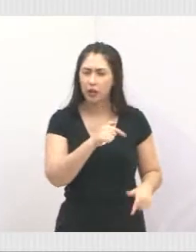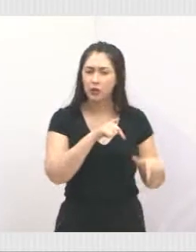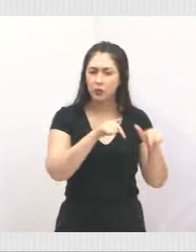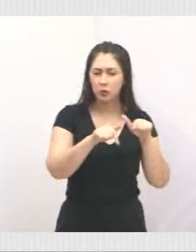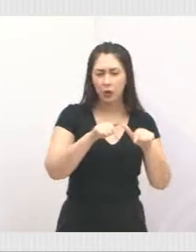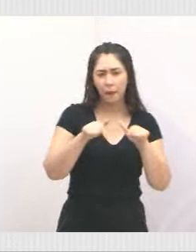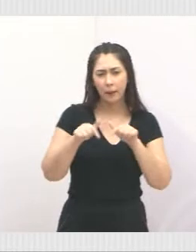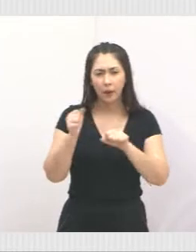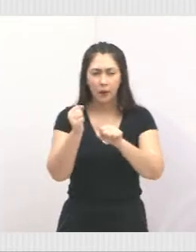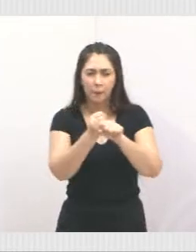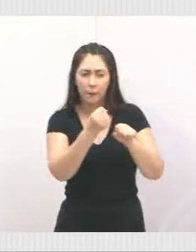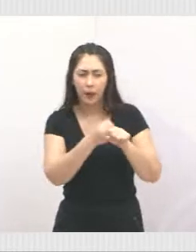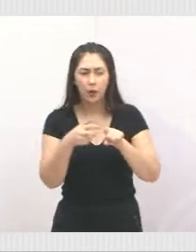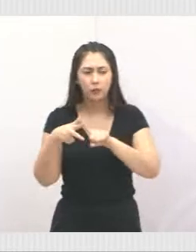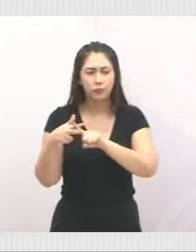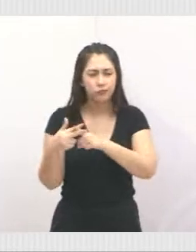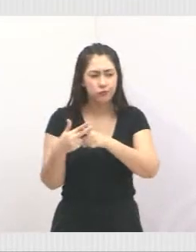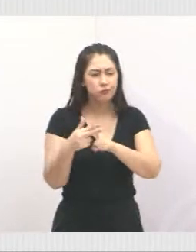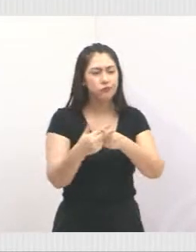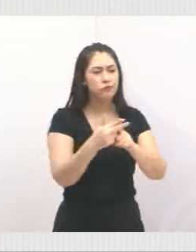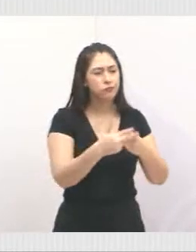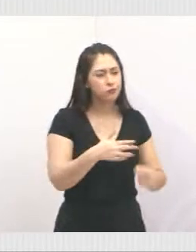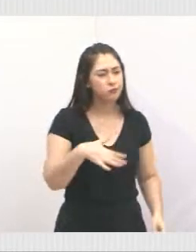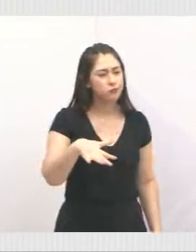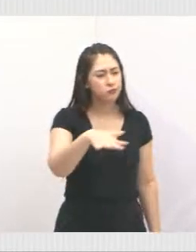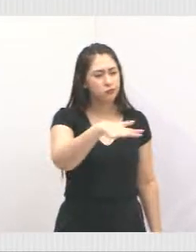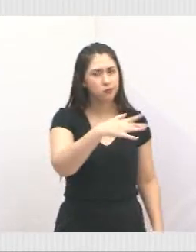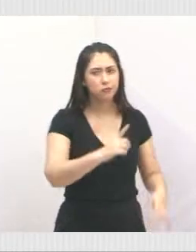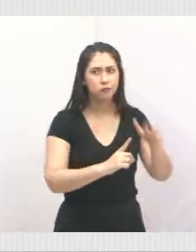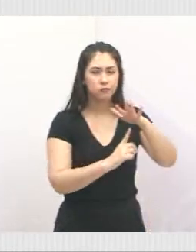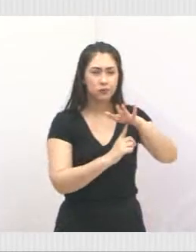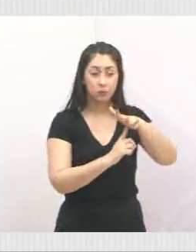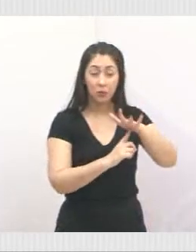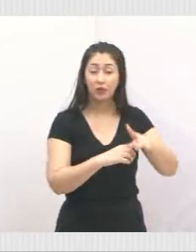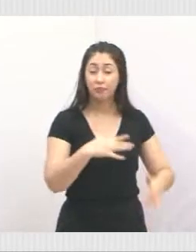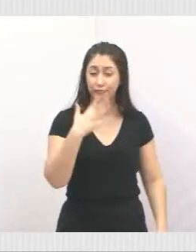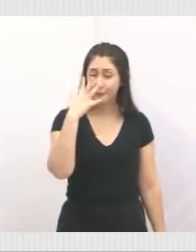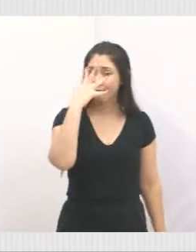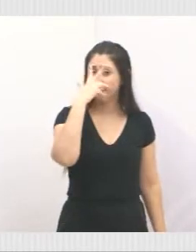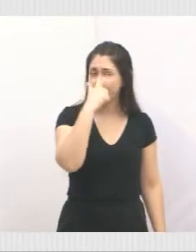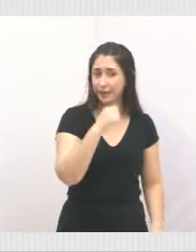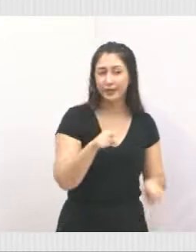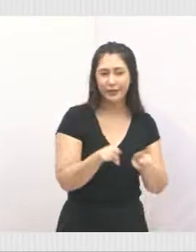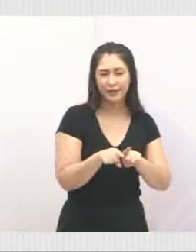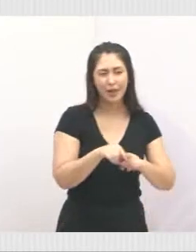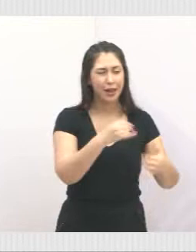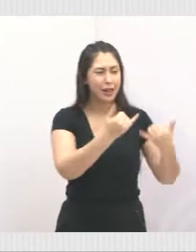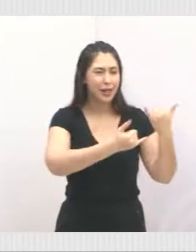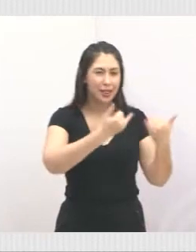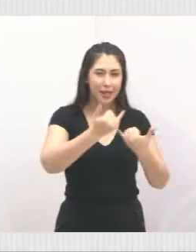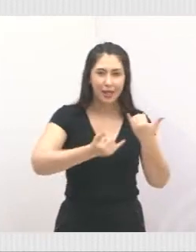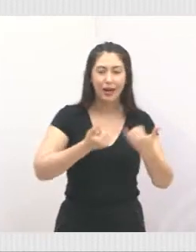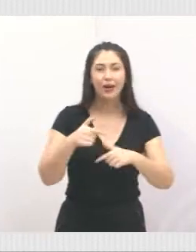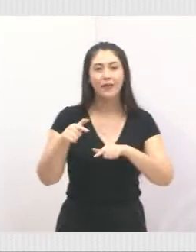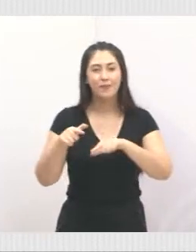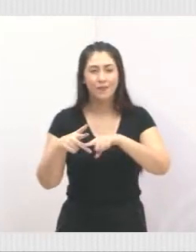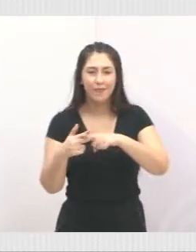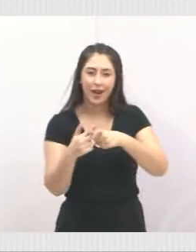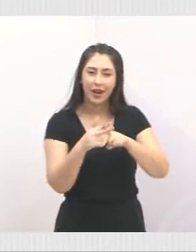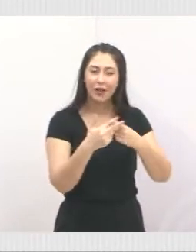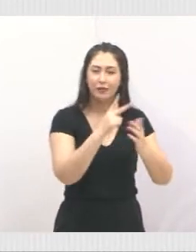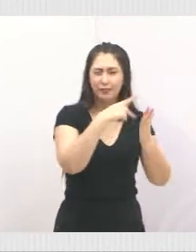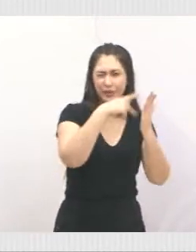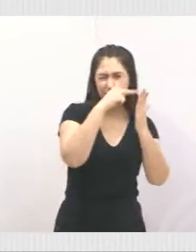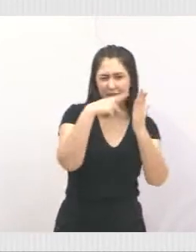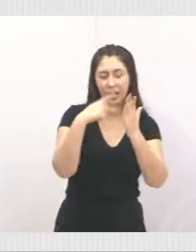reforma total ali daquela praça. Está ficando bonito, vão reformar os brinquedos, a pintura. Tem